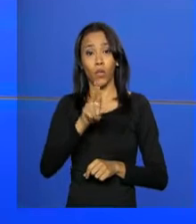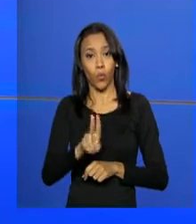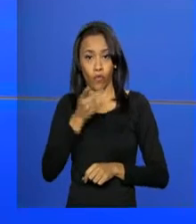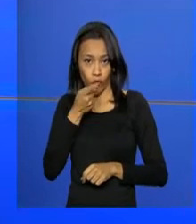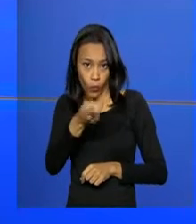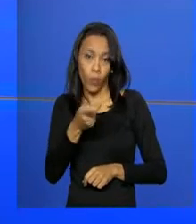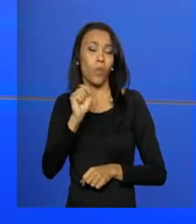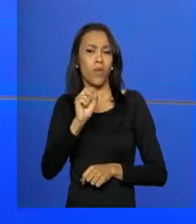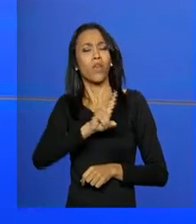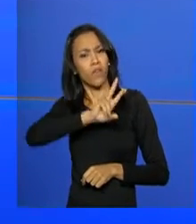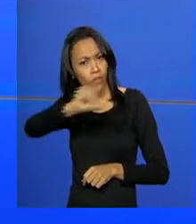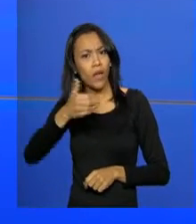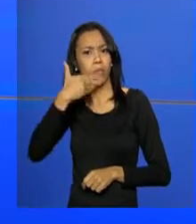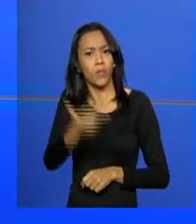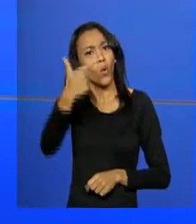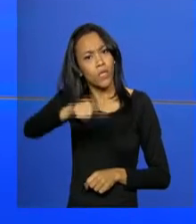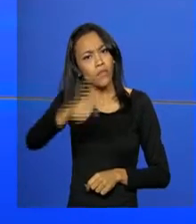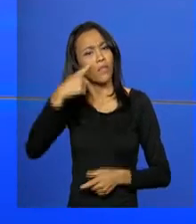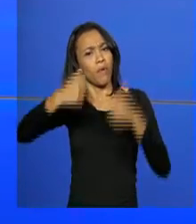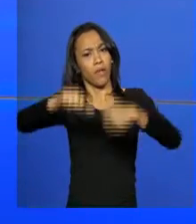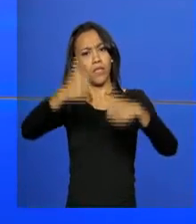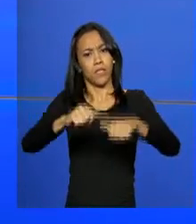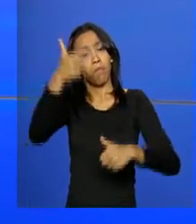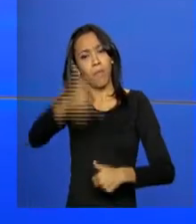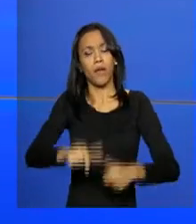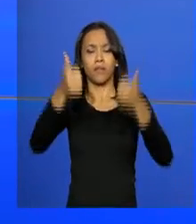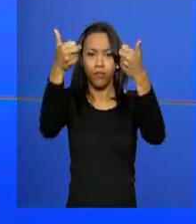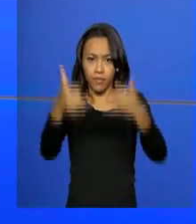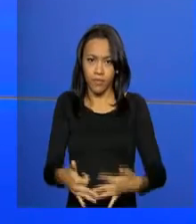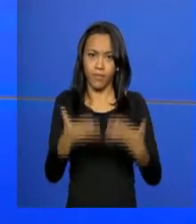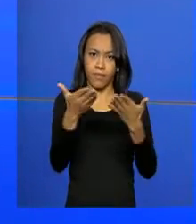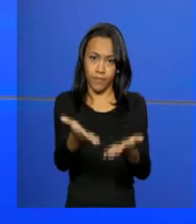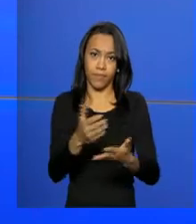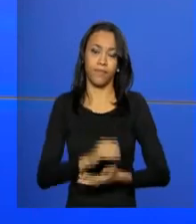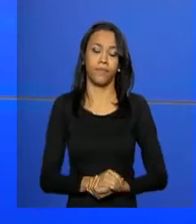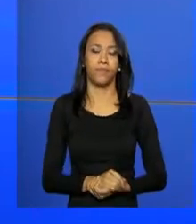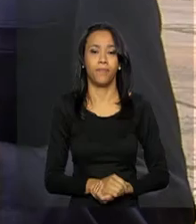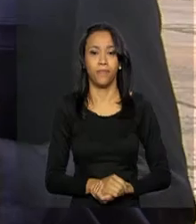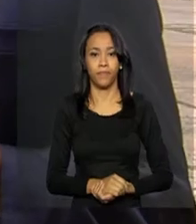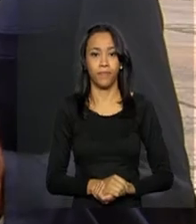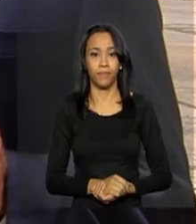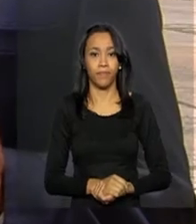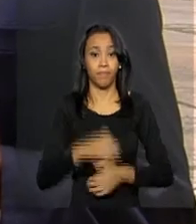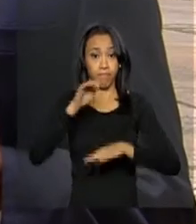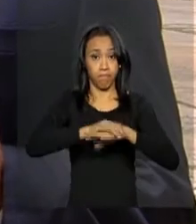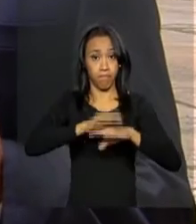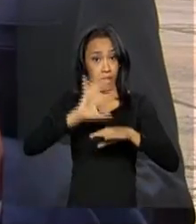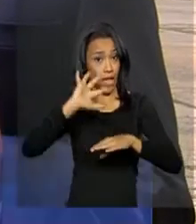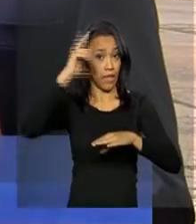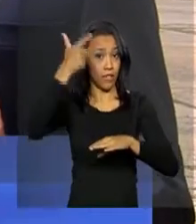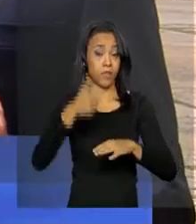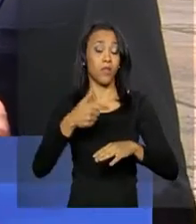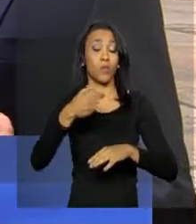informou que vai recorrer da decisão. Mais informações com o repórter Paulo Lassalvia. A decisão do ministro